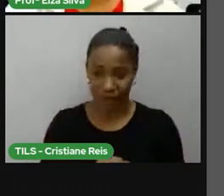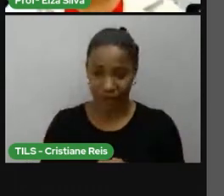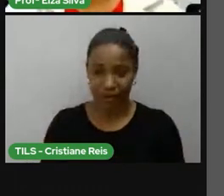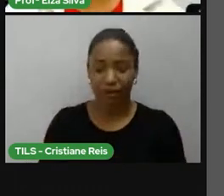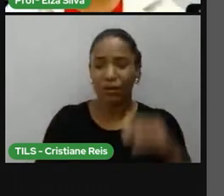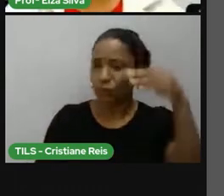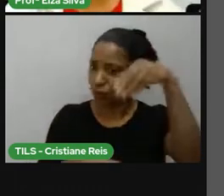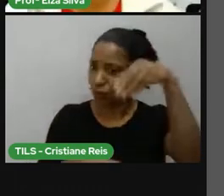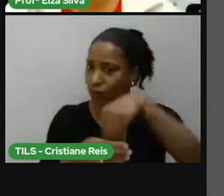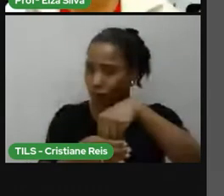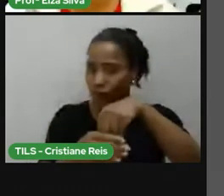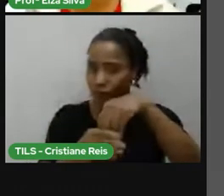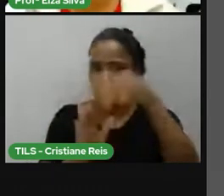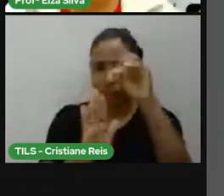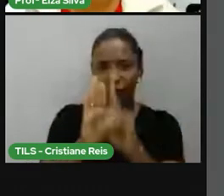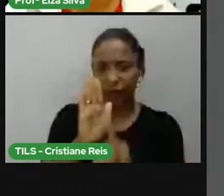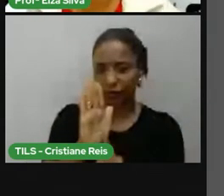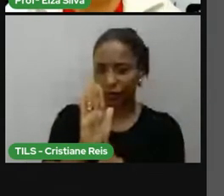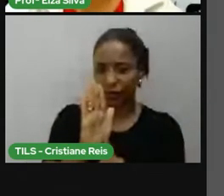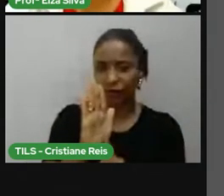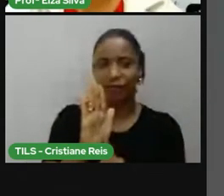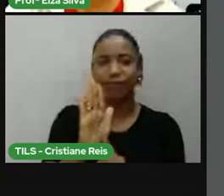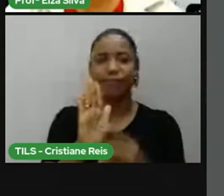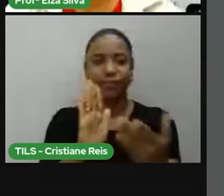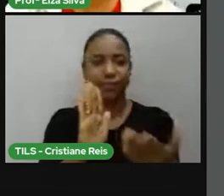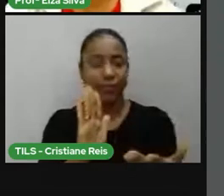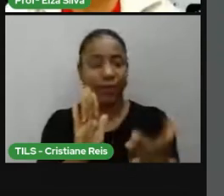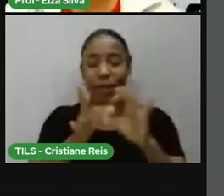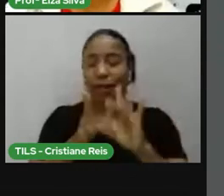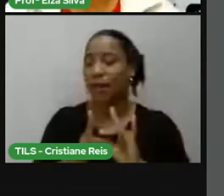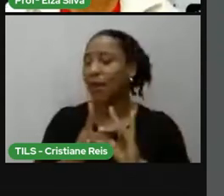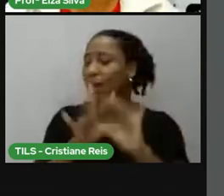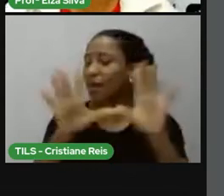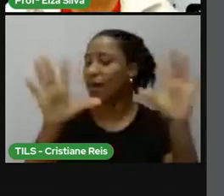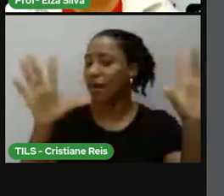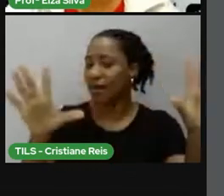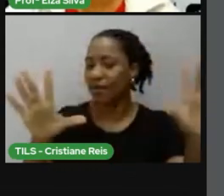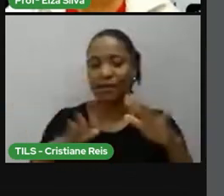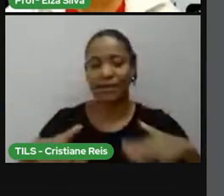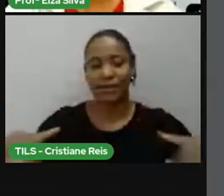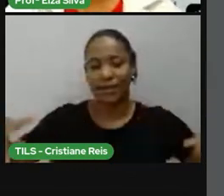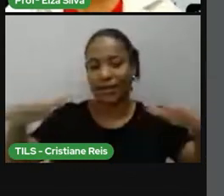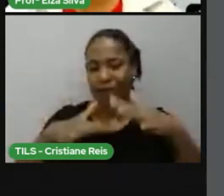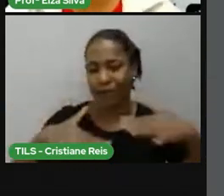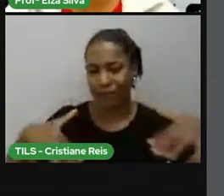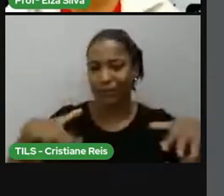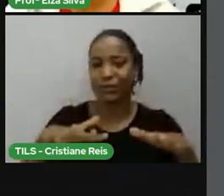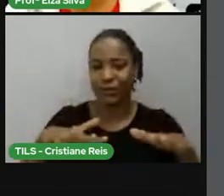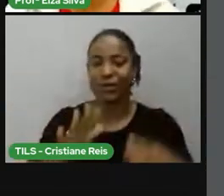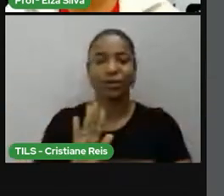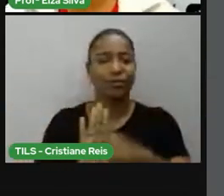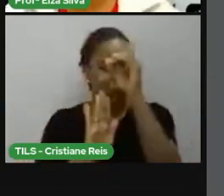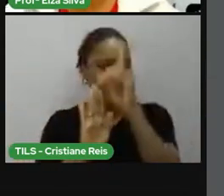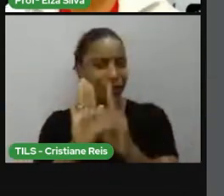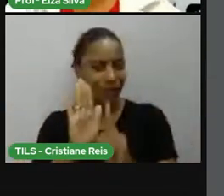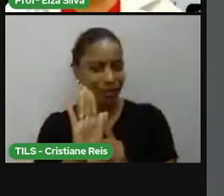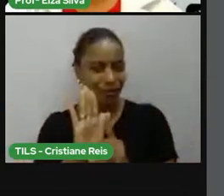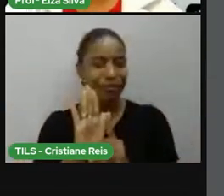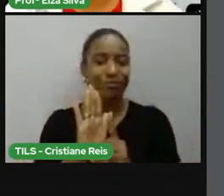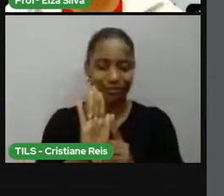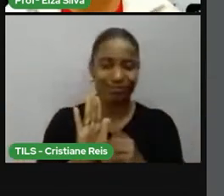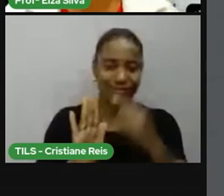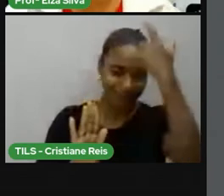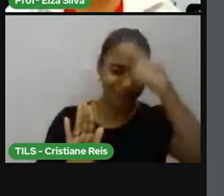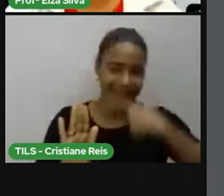liberdade para todos, and civil and economic rights, direitos civis e econômicos para